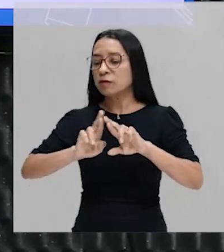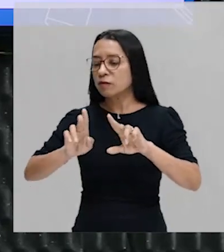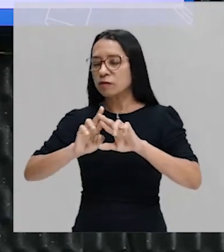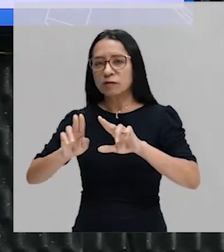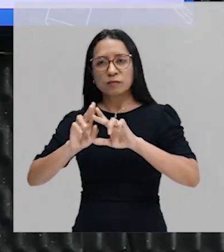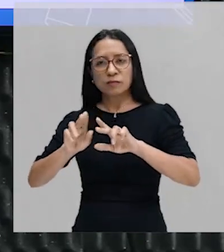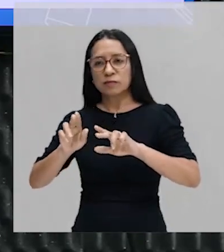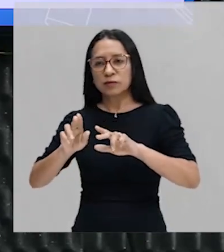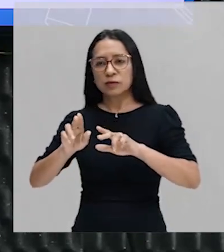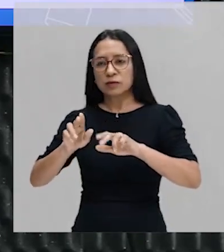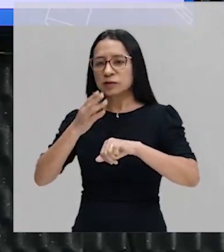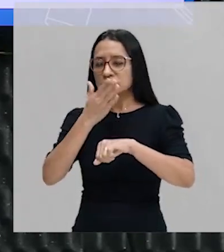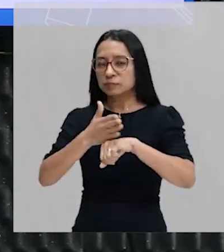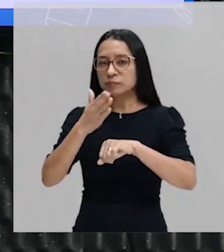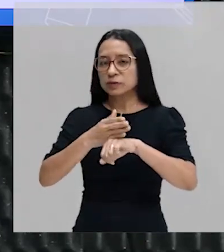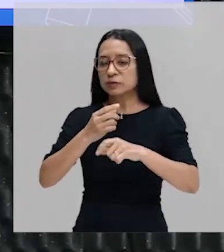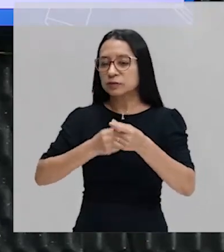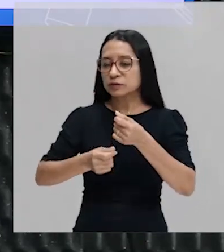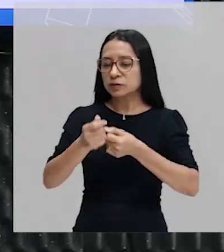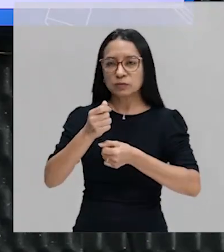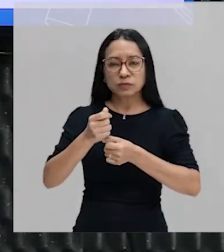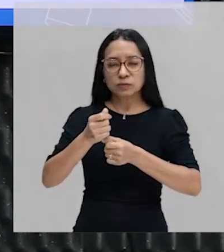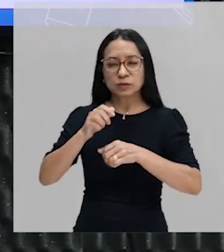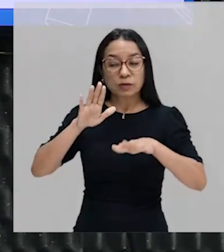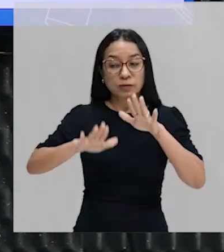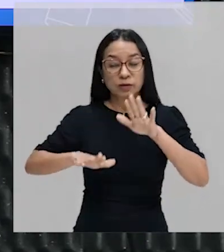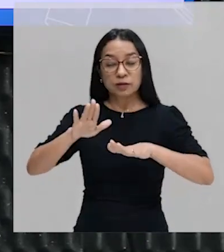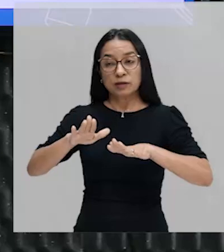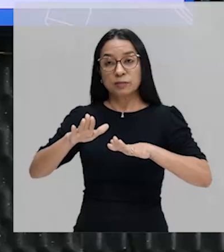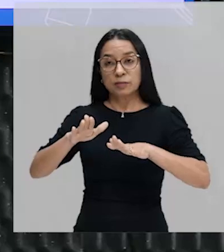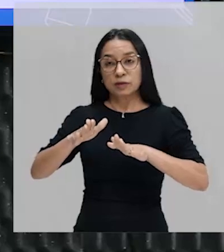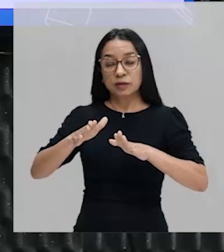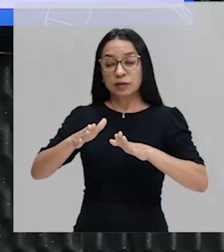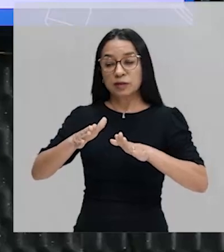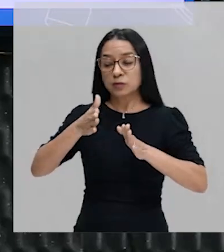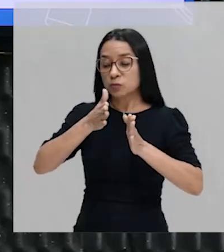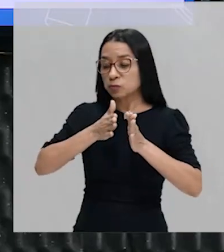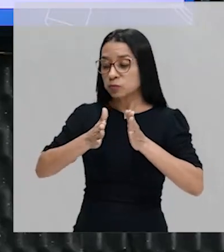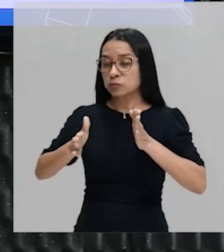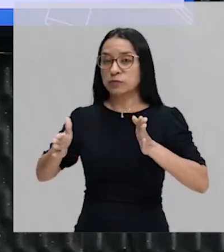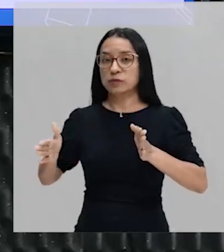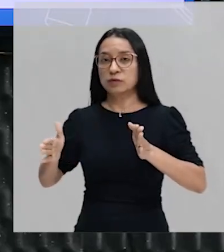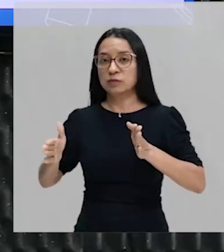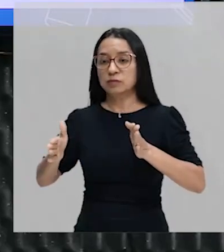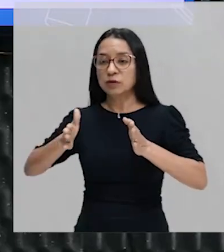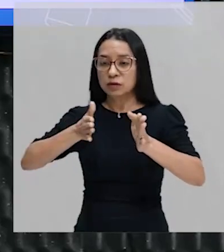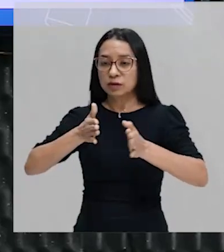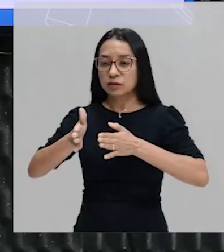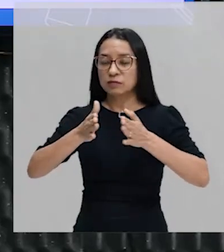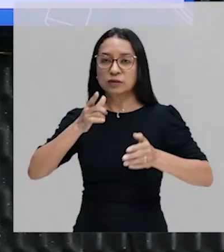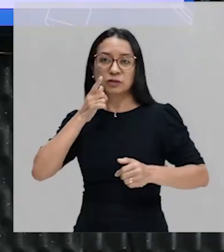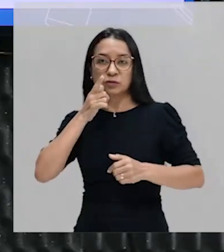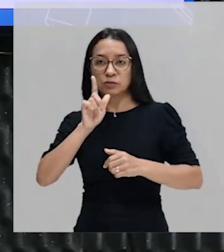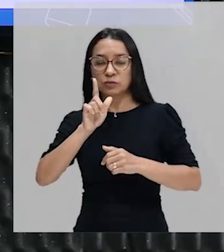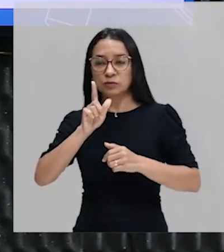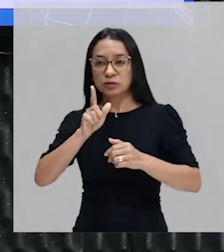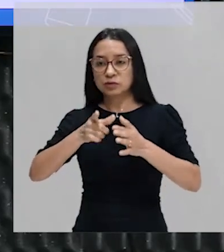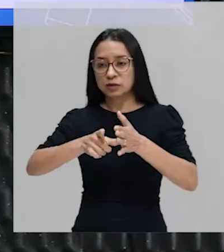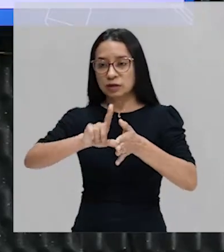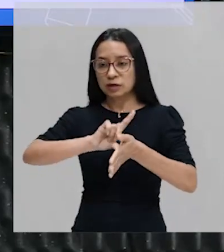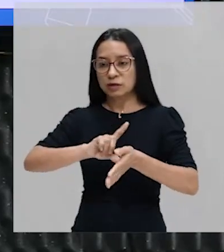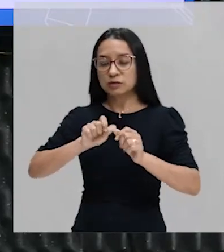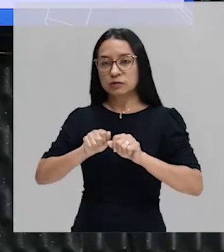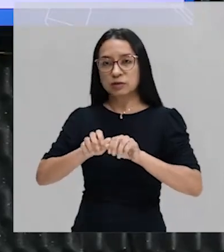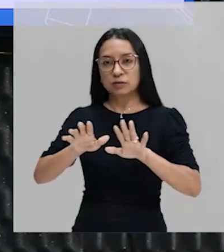atividades econômicas, dependendo do período. Na fase de conquista, no período pré-colonial, a